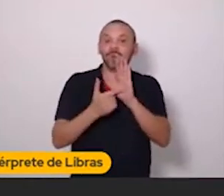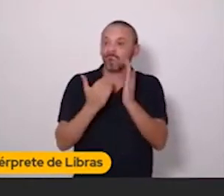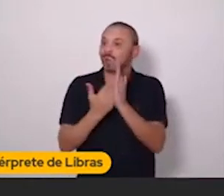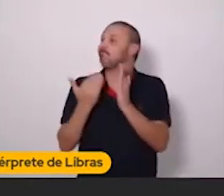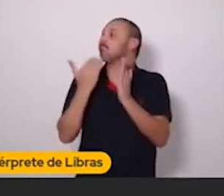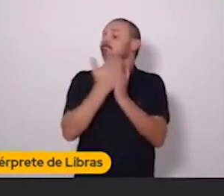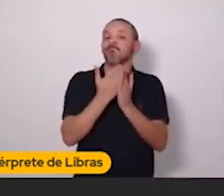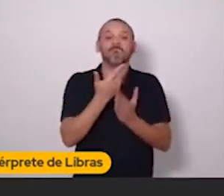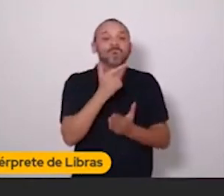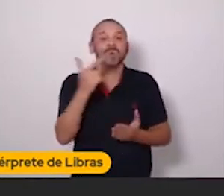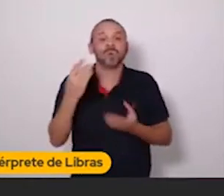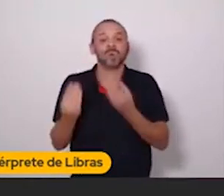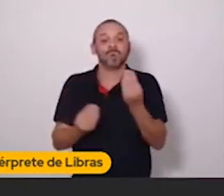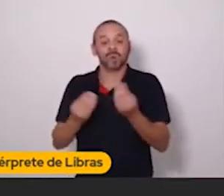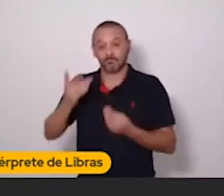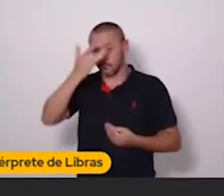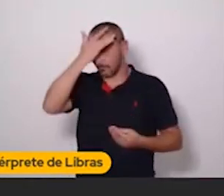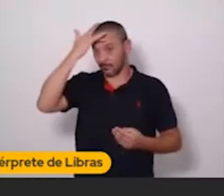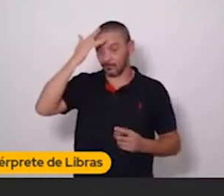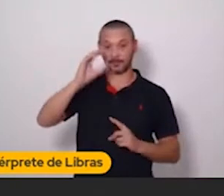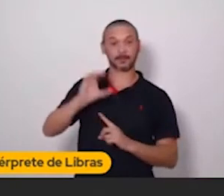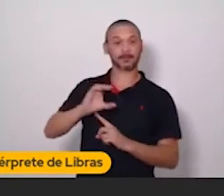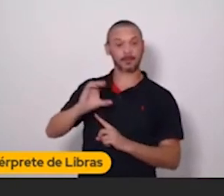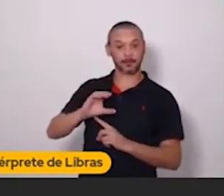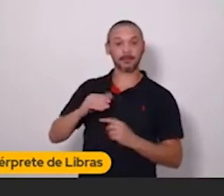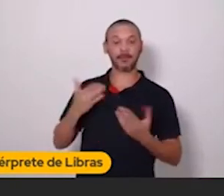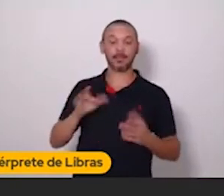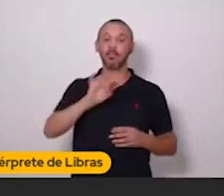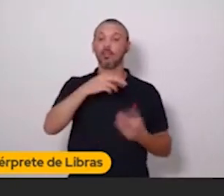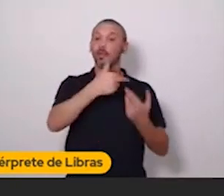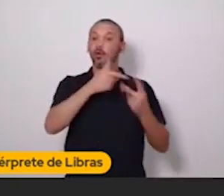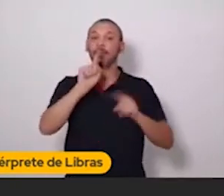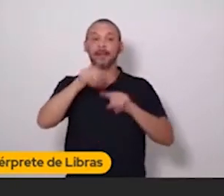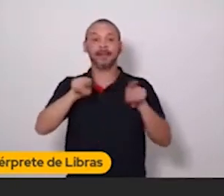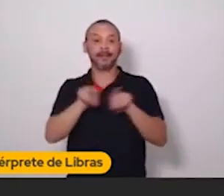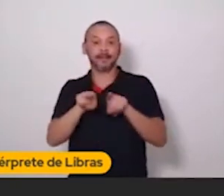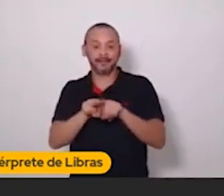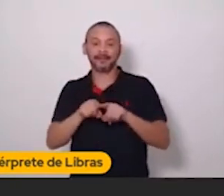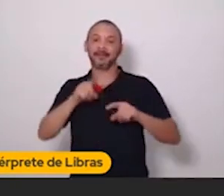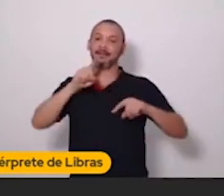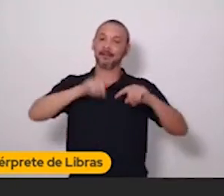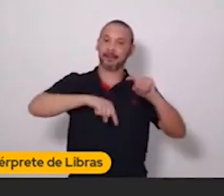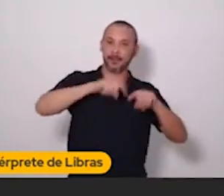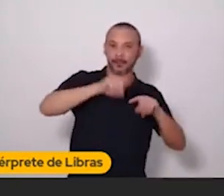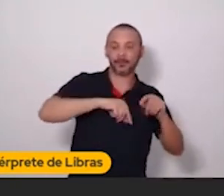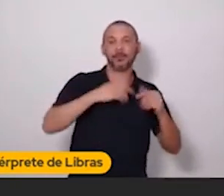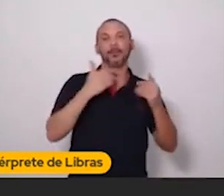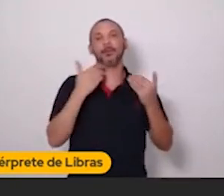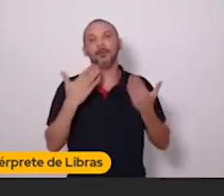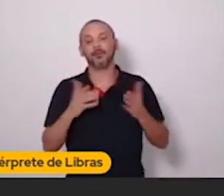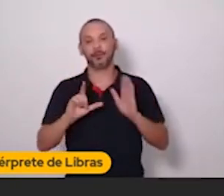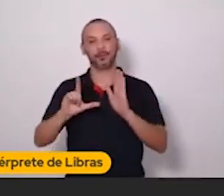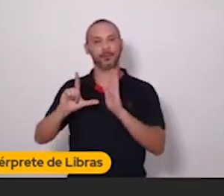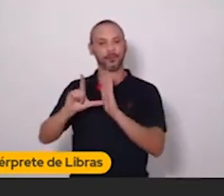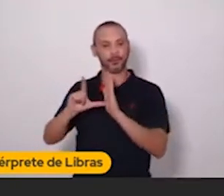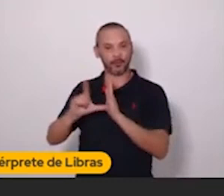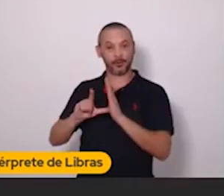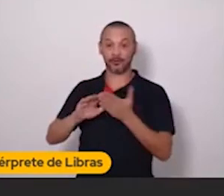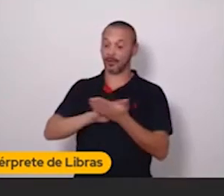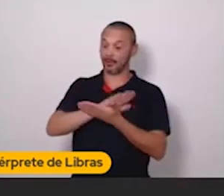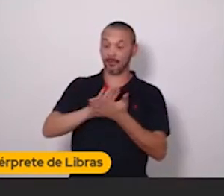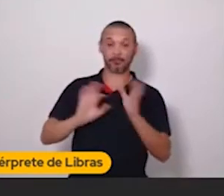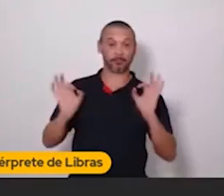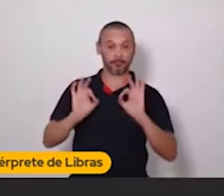consumidor, para o seu cliente. Você só tem aquilo que é. Você tem o seu produto, você tem a sua loja e mais nada.